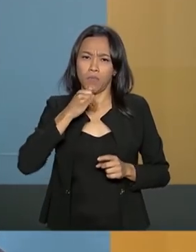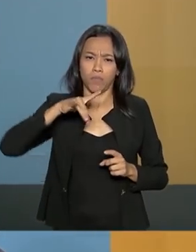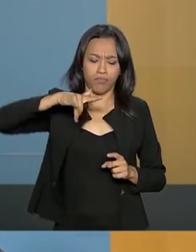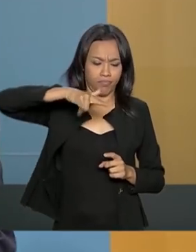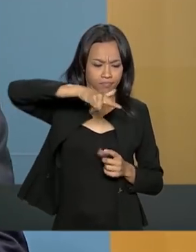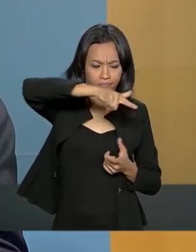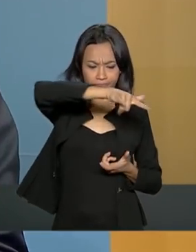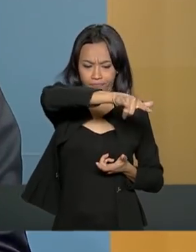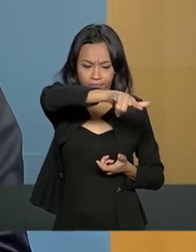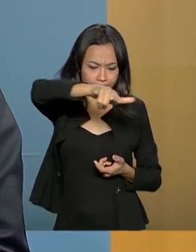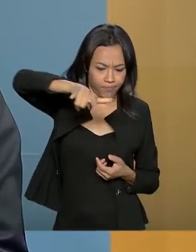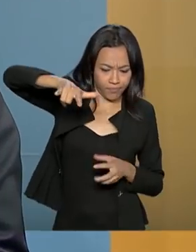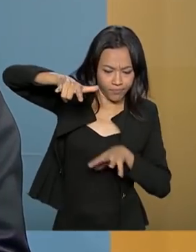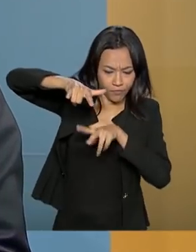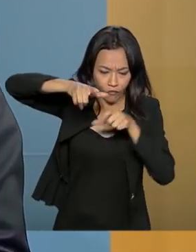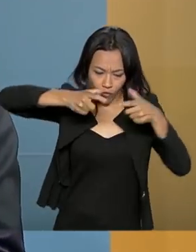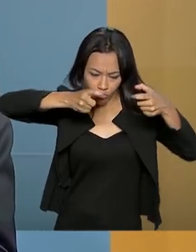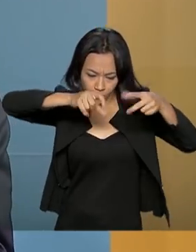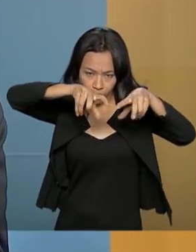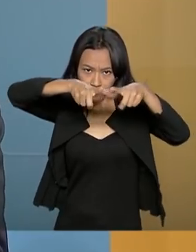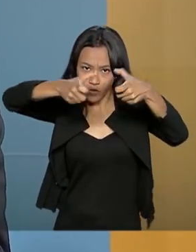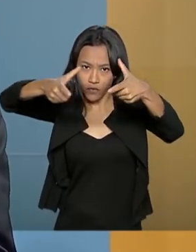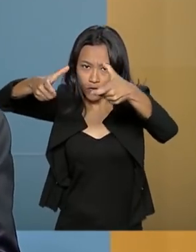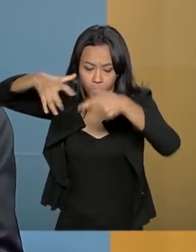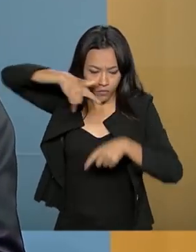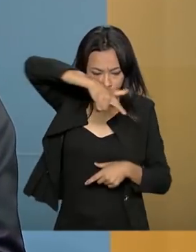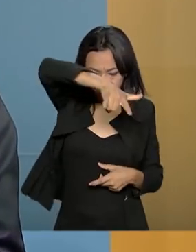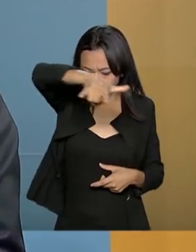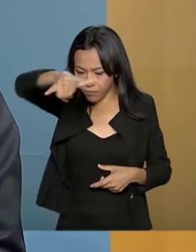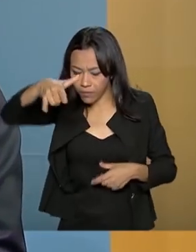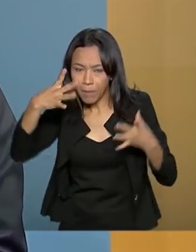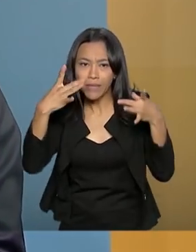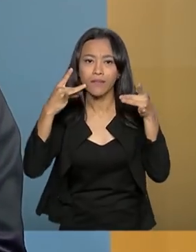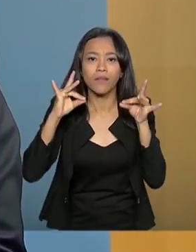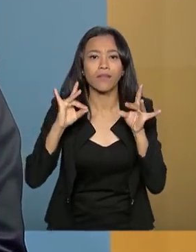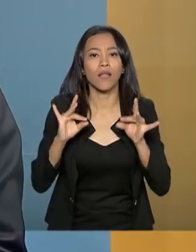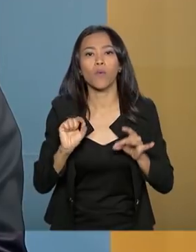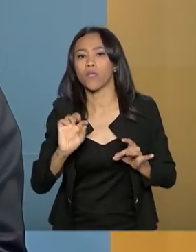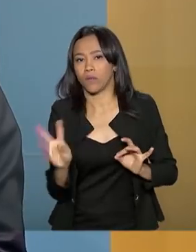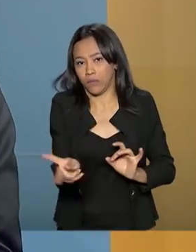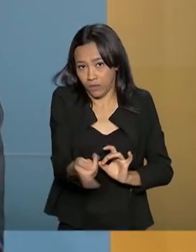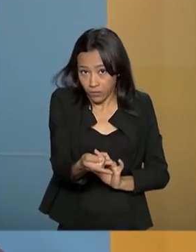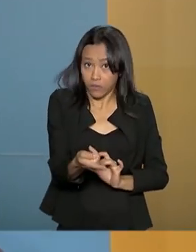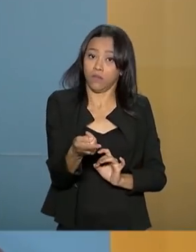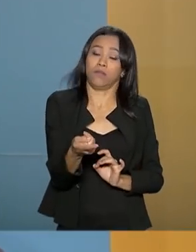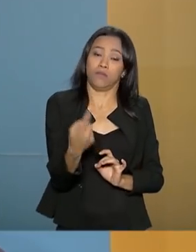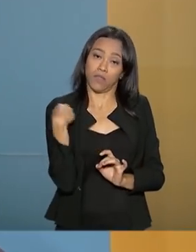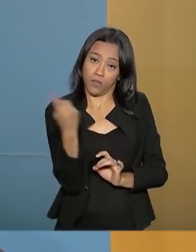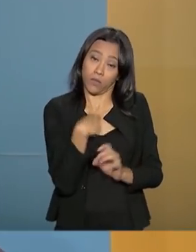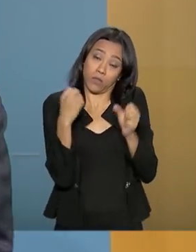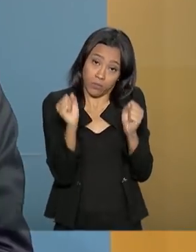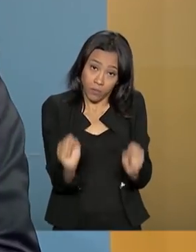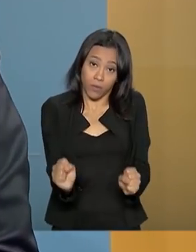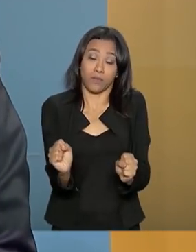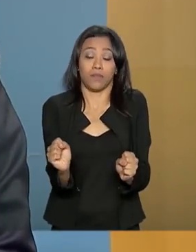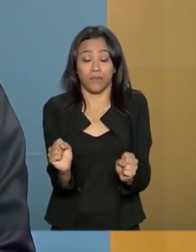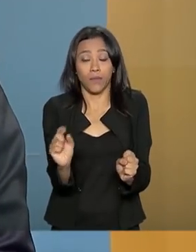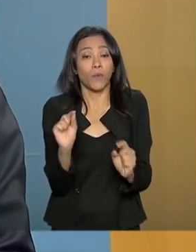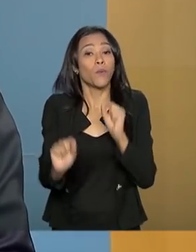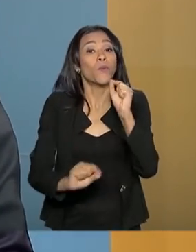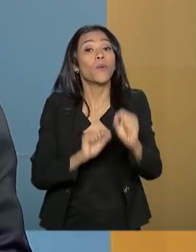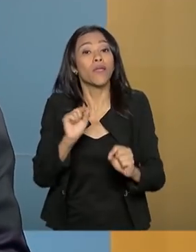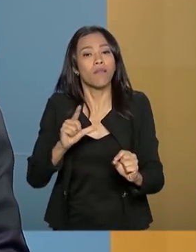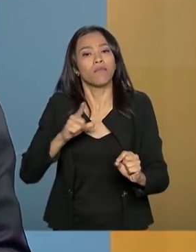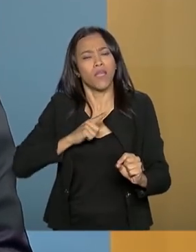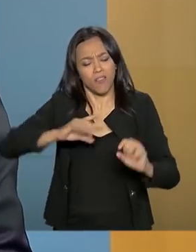os alertas de desmatamento serão mais rápidos e mais detalhados, de tal sorte que a gente possa, aí o outro lado da moeda, ter uma